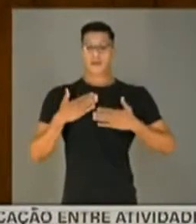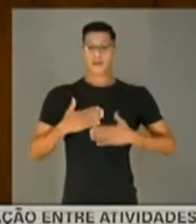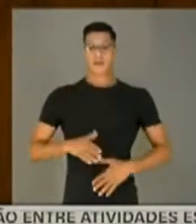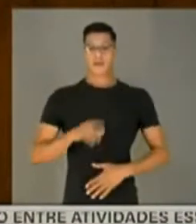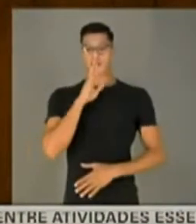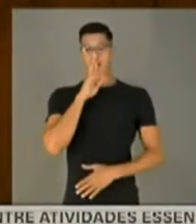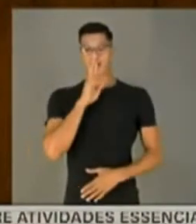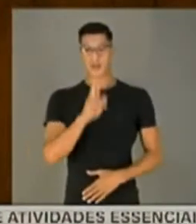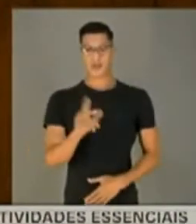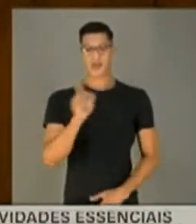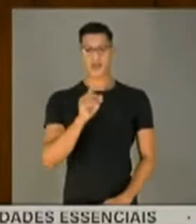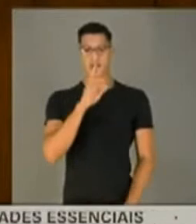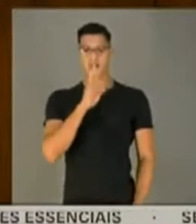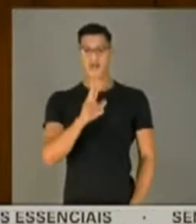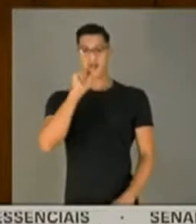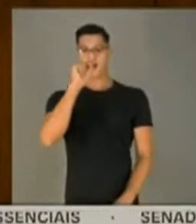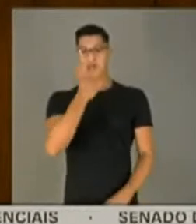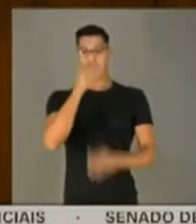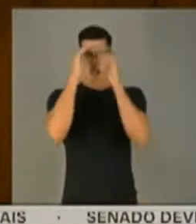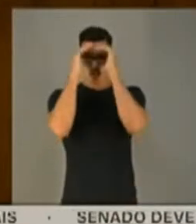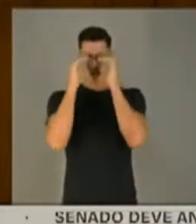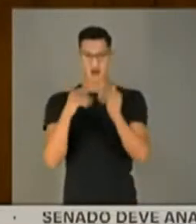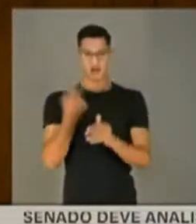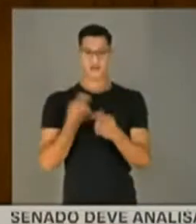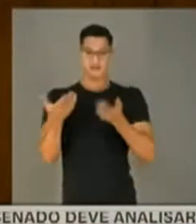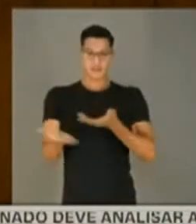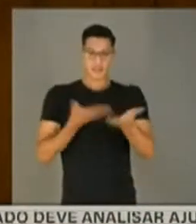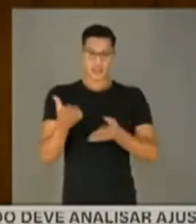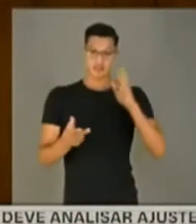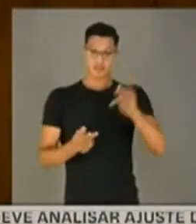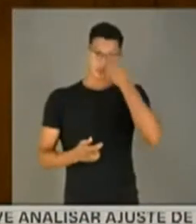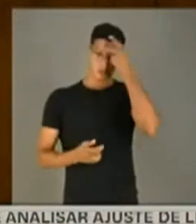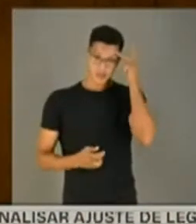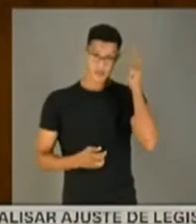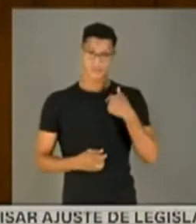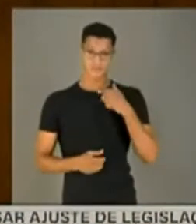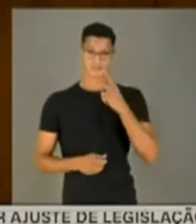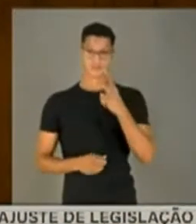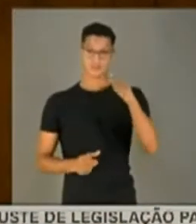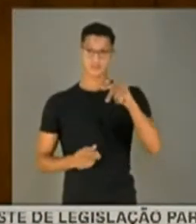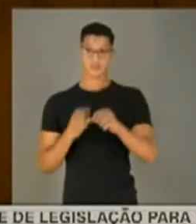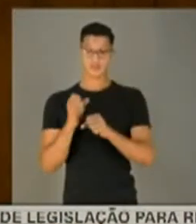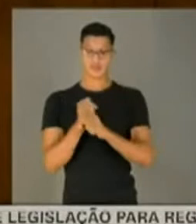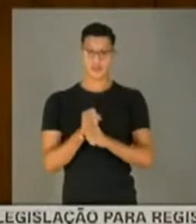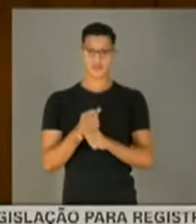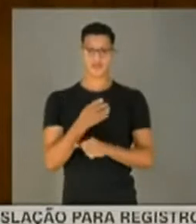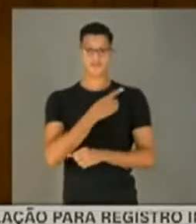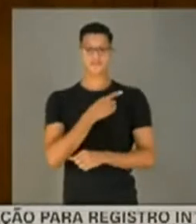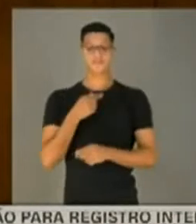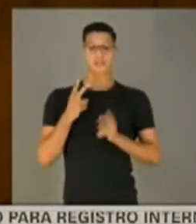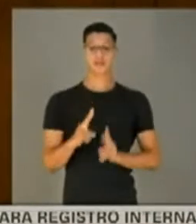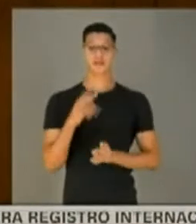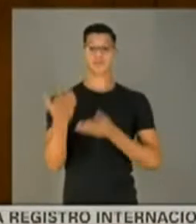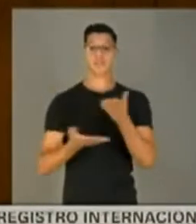responder ou não responder. Claro que esse respeito nós temos que tratar todas as pessoas. Eu, por 27 anos como delegado, eu sempre